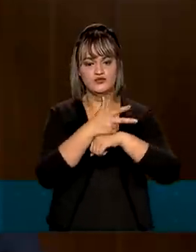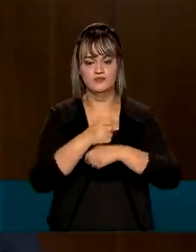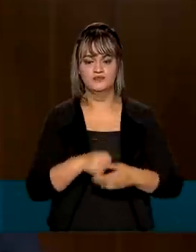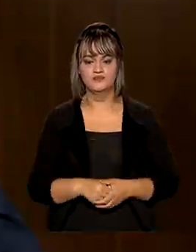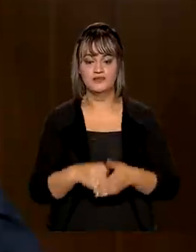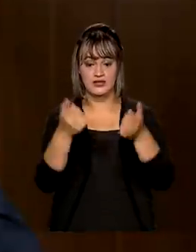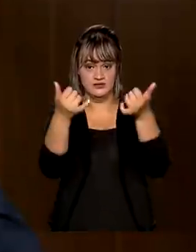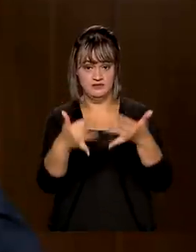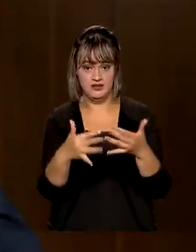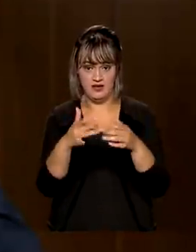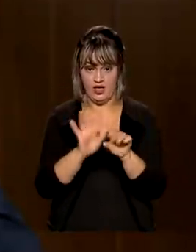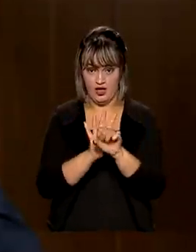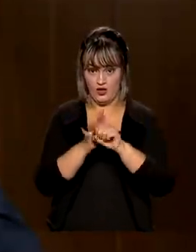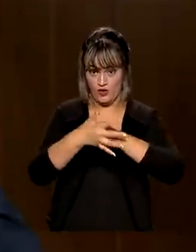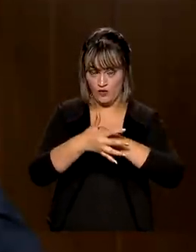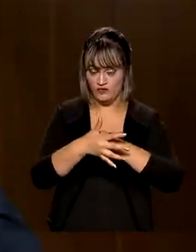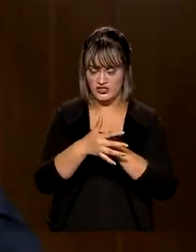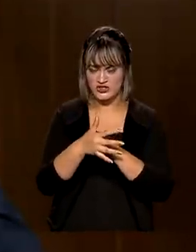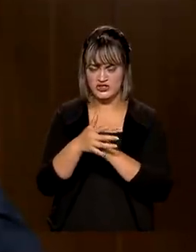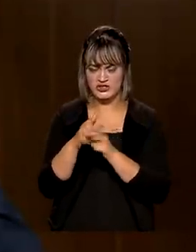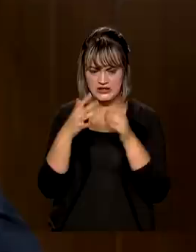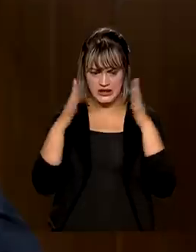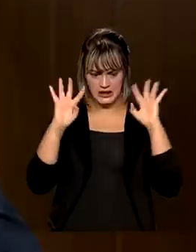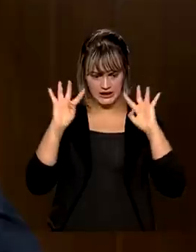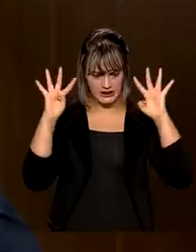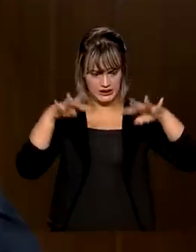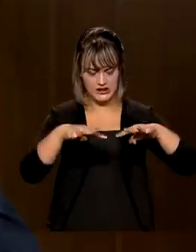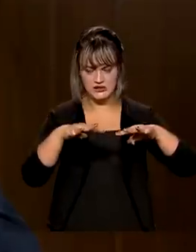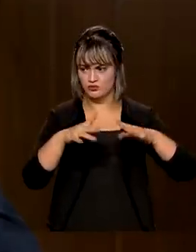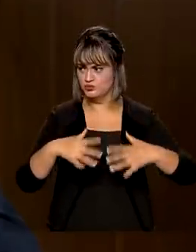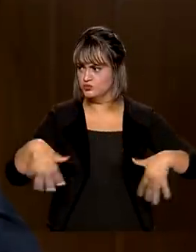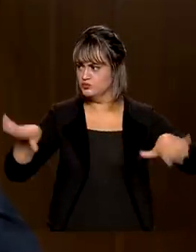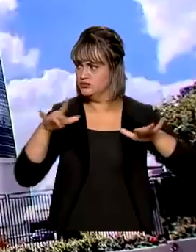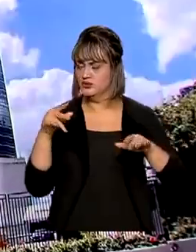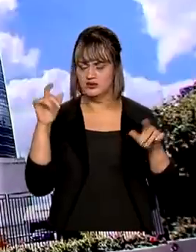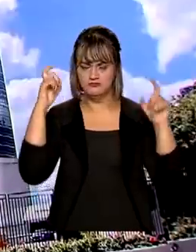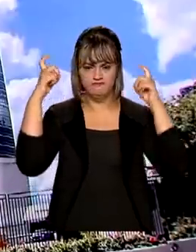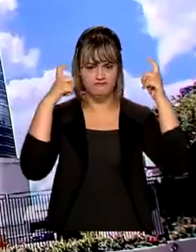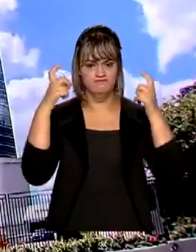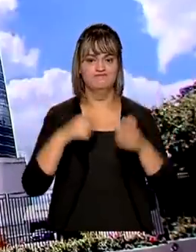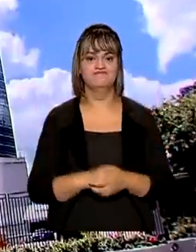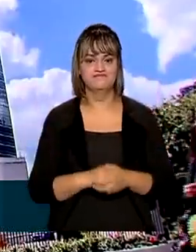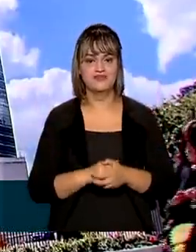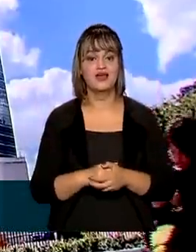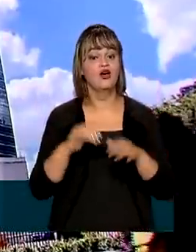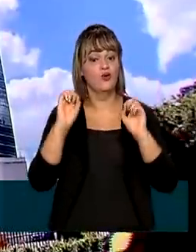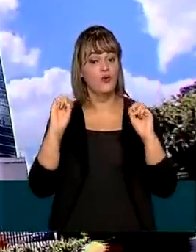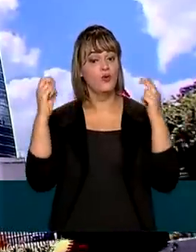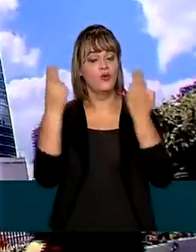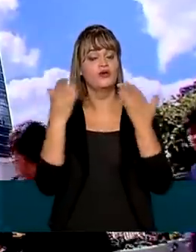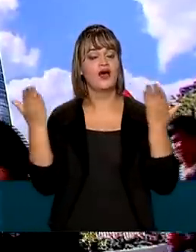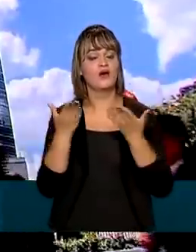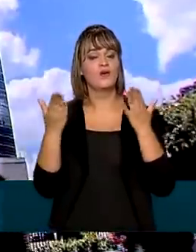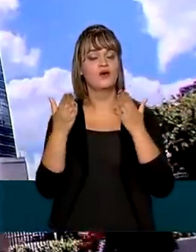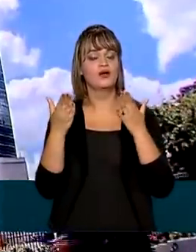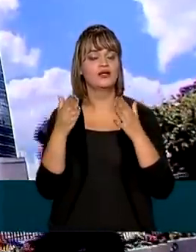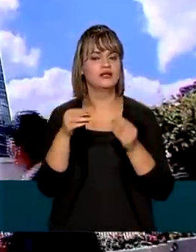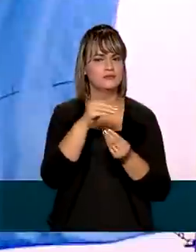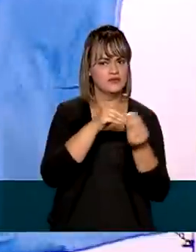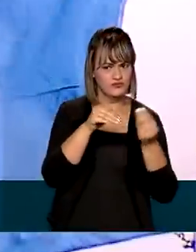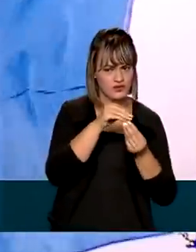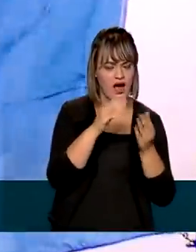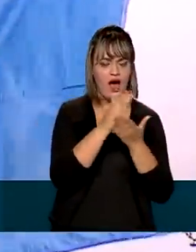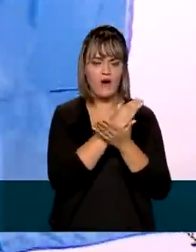A Covid-19 ganhou o centro de todas as atenções ao longo deste ano. Neste ano, a ONU adotou um modelo misto.